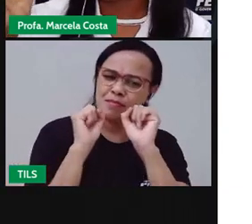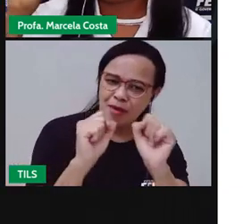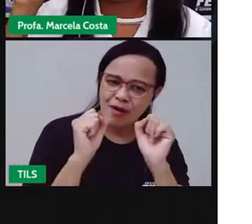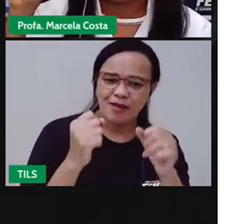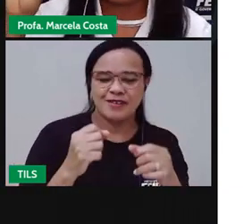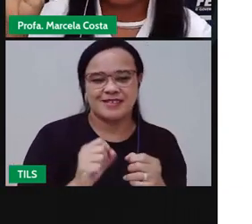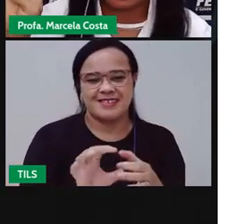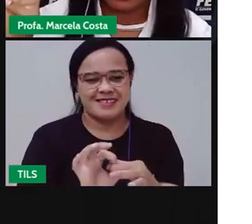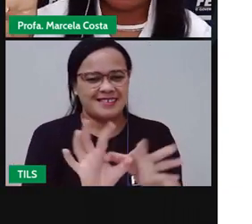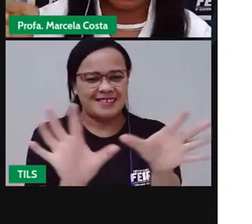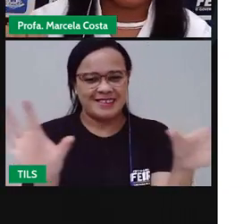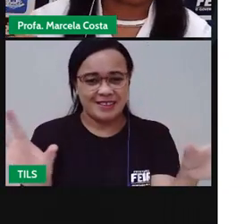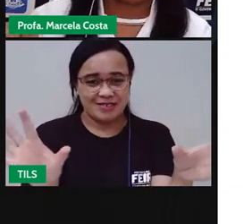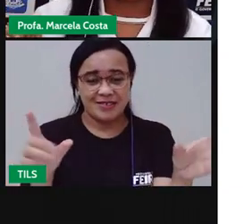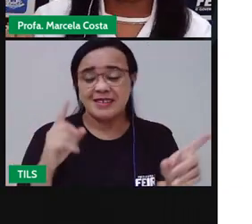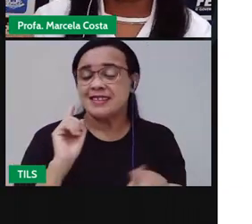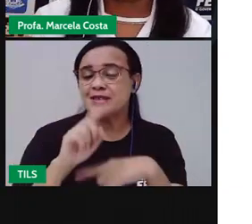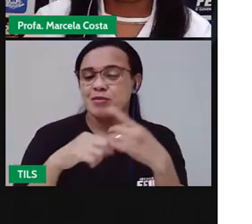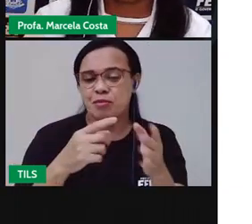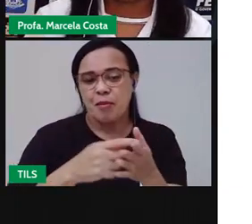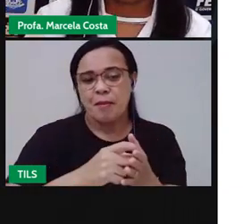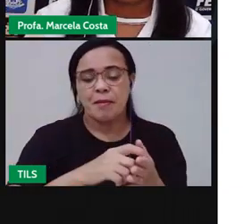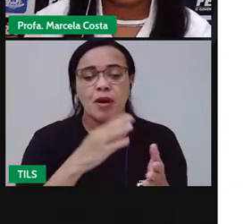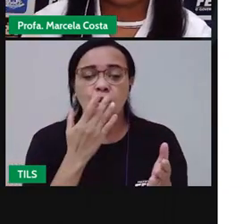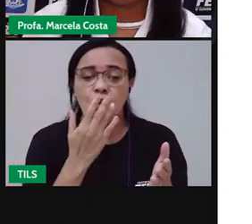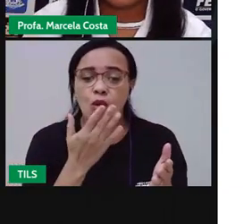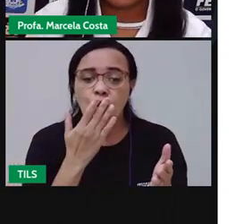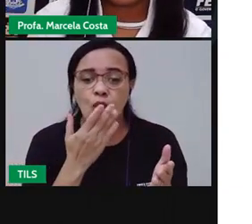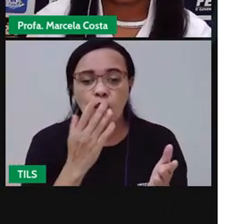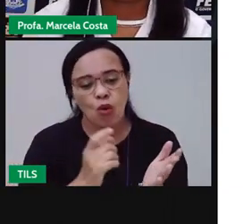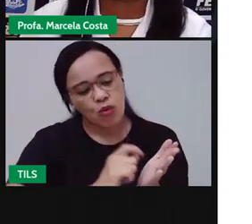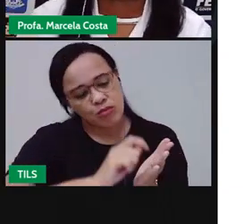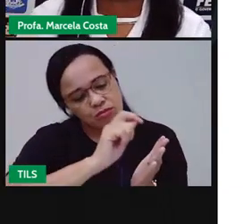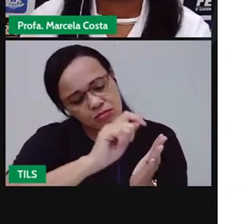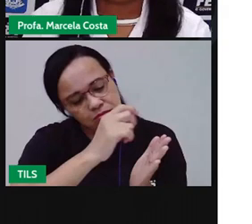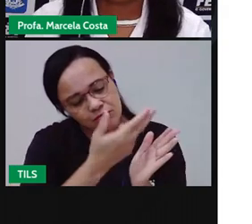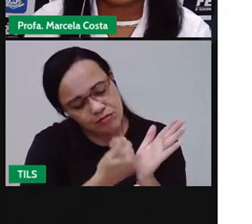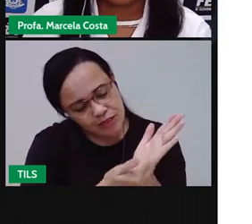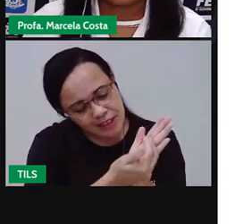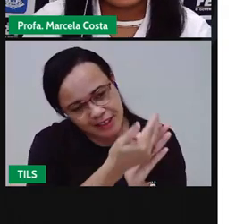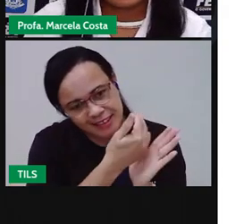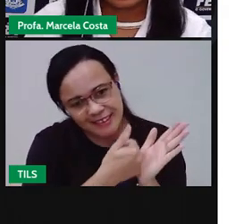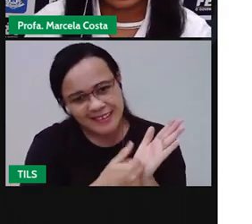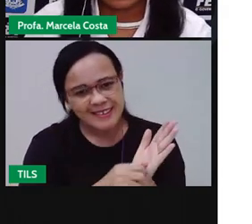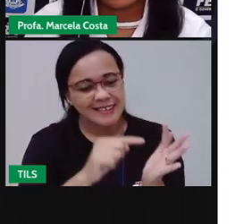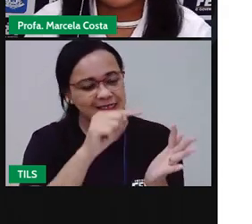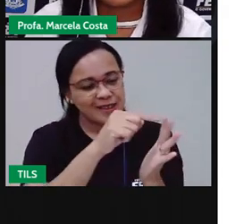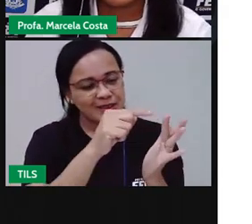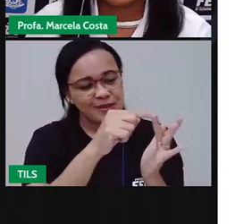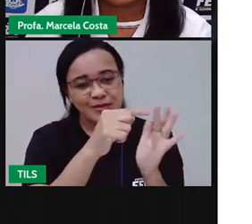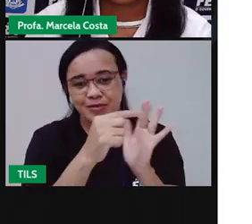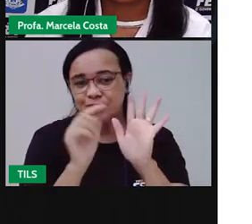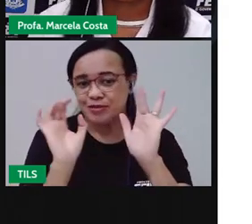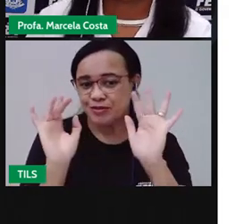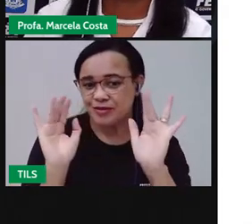Pinte cada dedinho da sua mão. Faça um colorido. Capriche. Para você contar essa história.